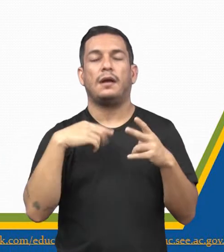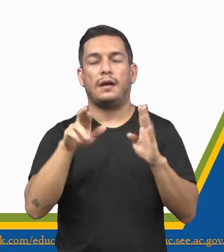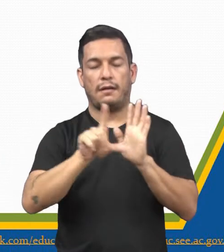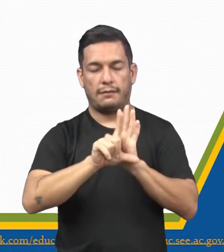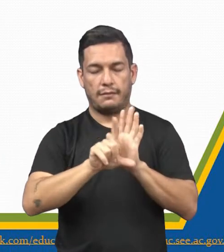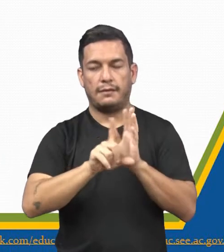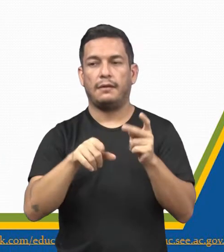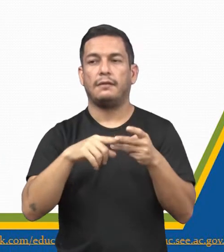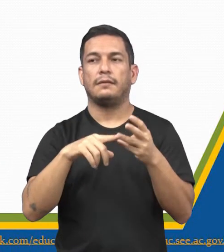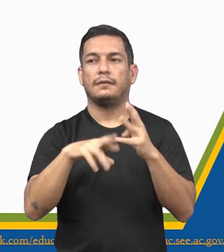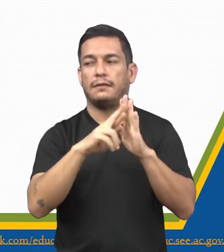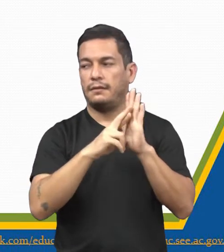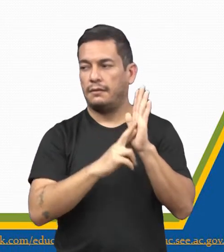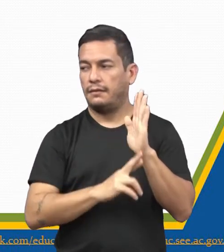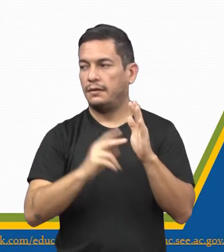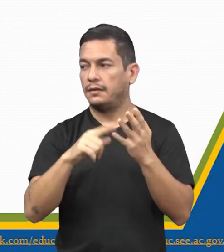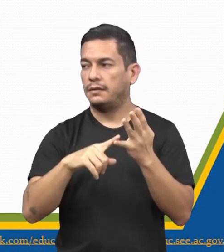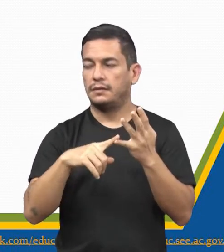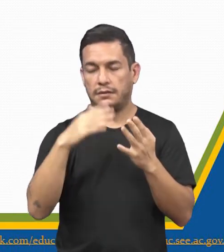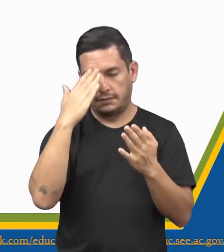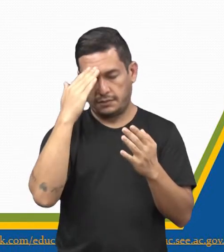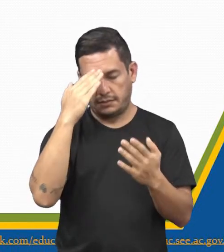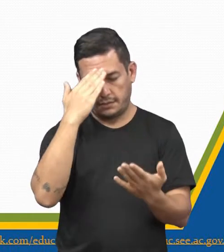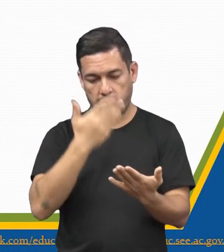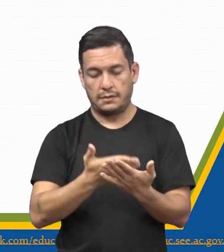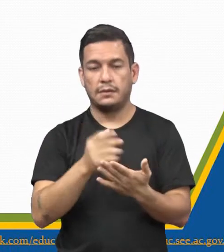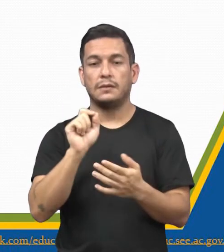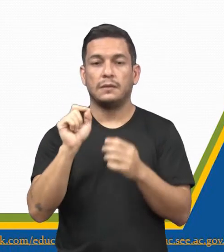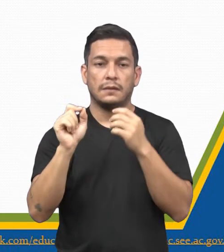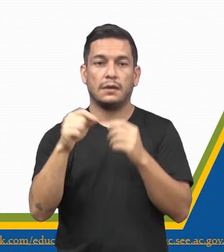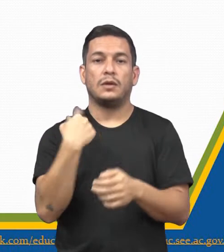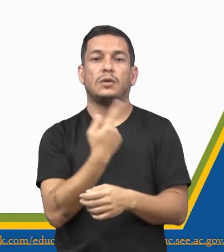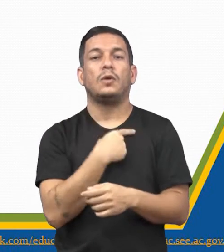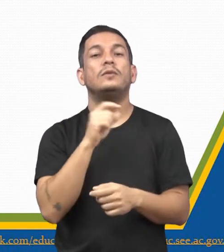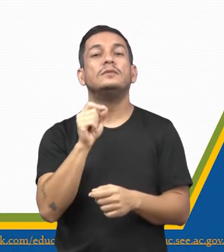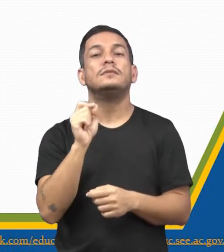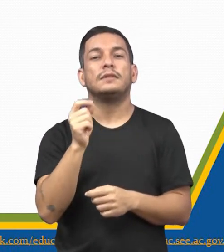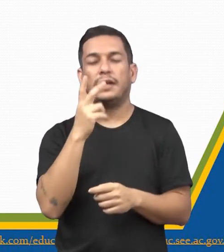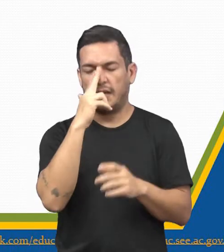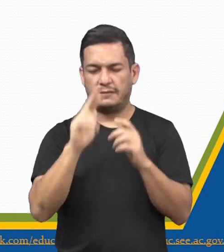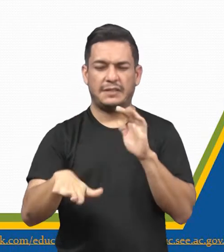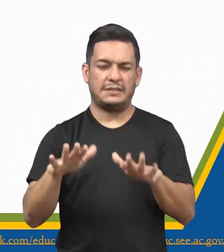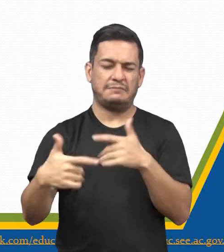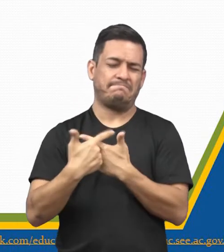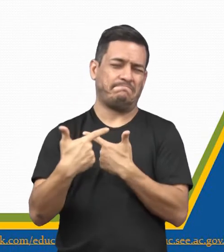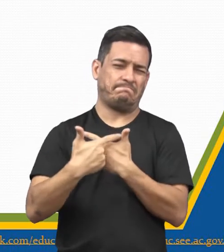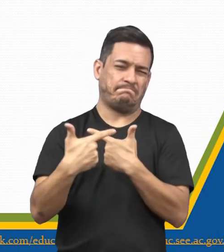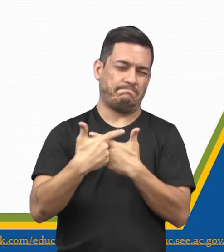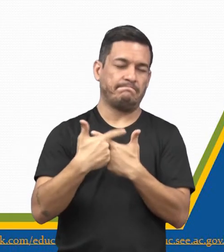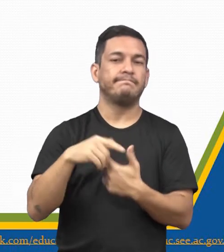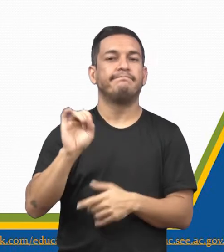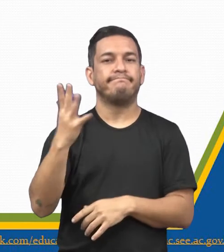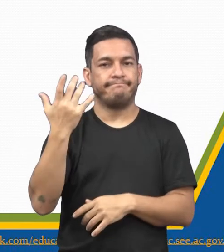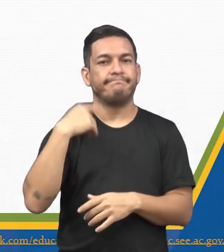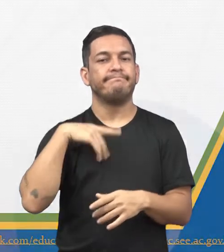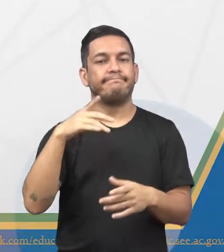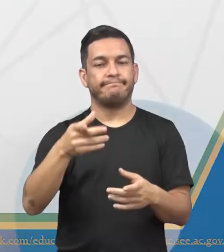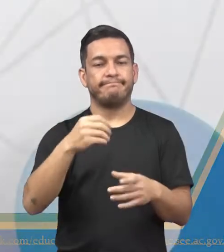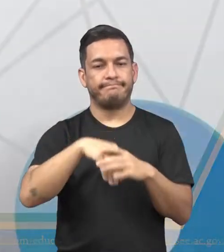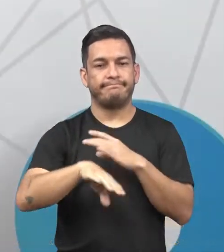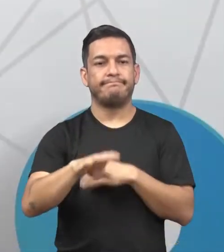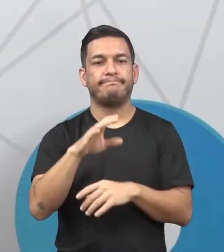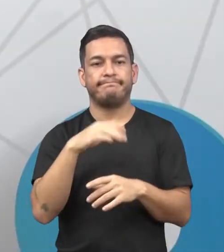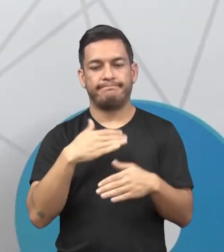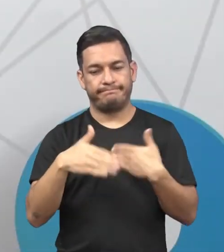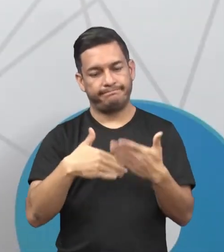leis, crenças, identificações, que nós somos bombardeados o tempo inteiro dentro de